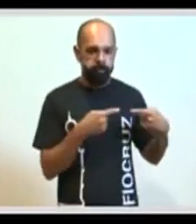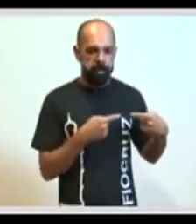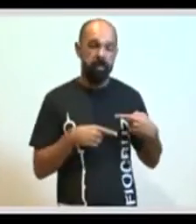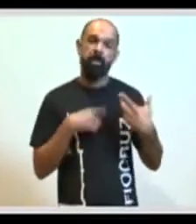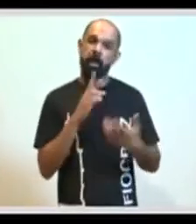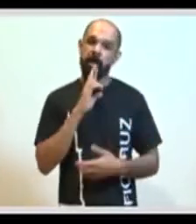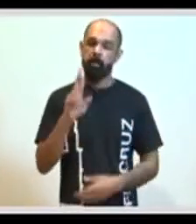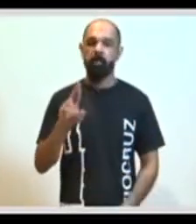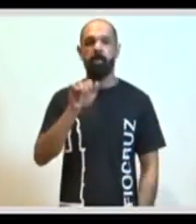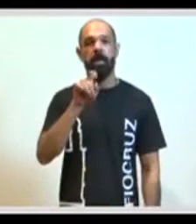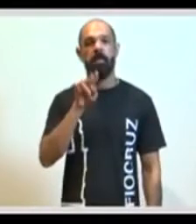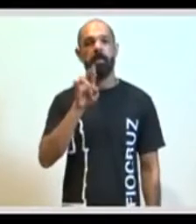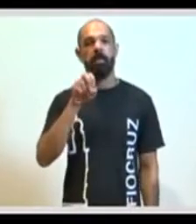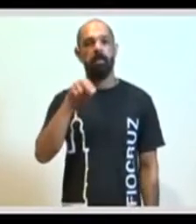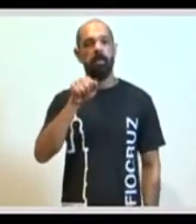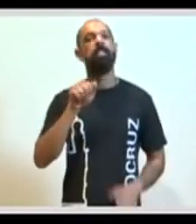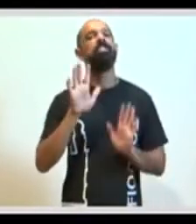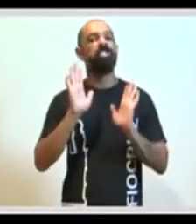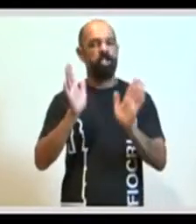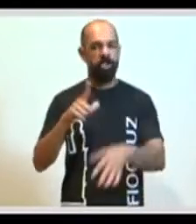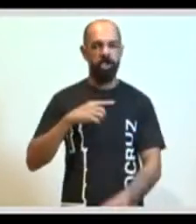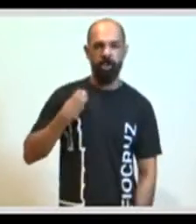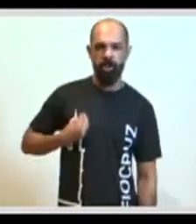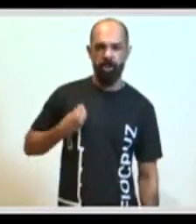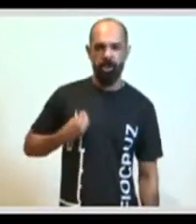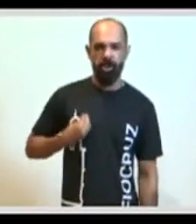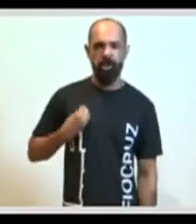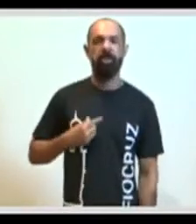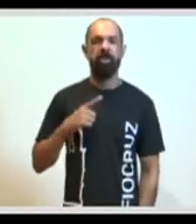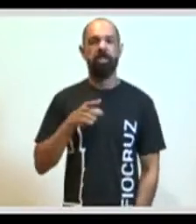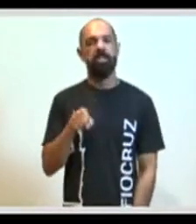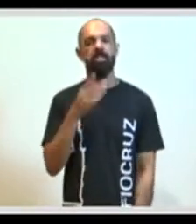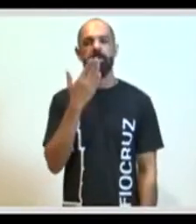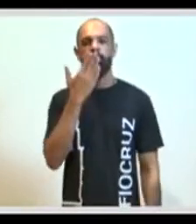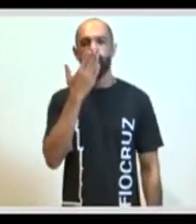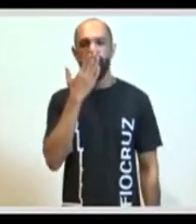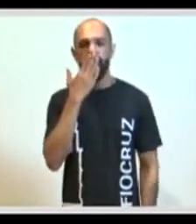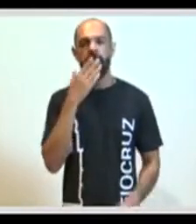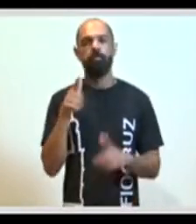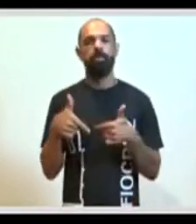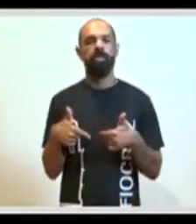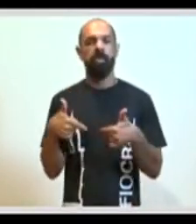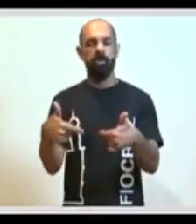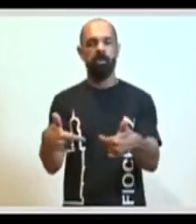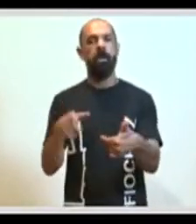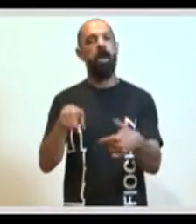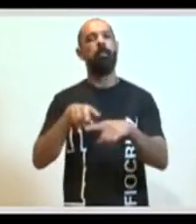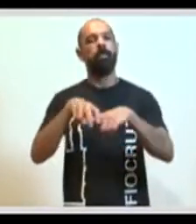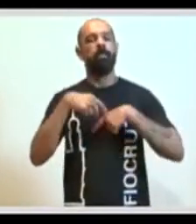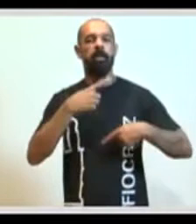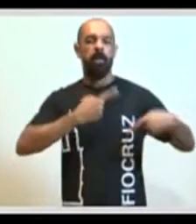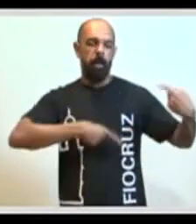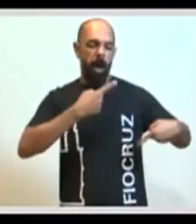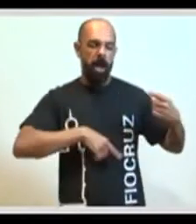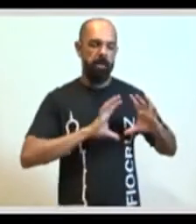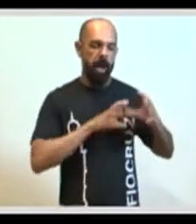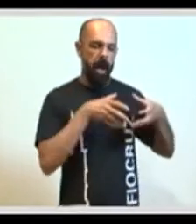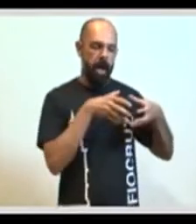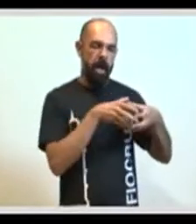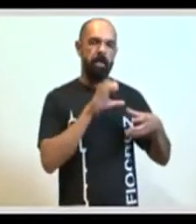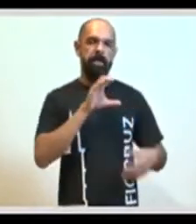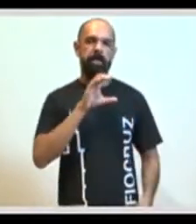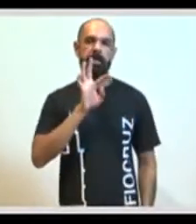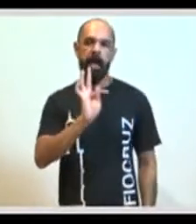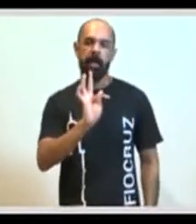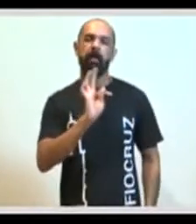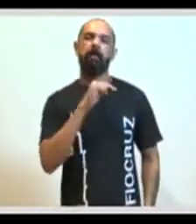respondendo à Adriana, já existe esse tipo de iniciativa e foi fruto do debate da Câmara Técnica de